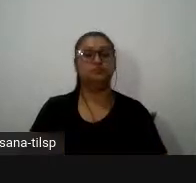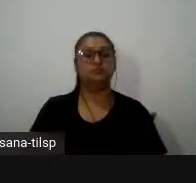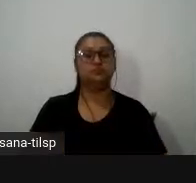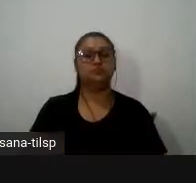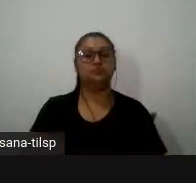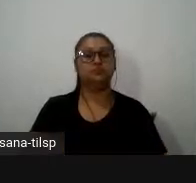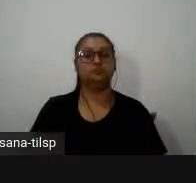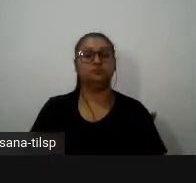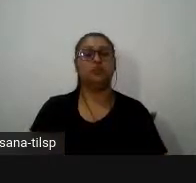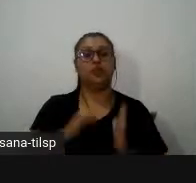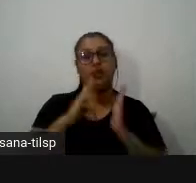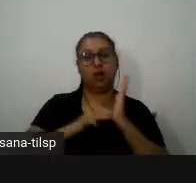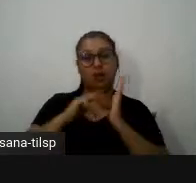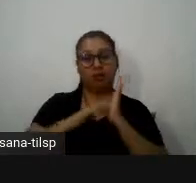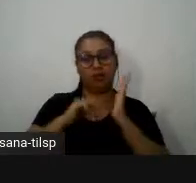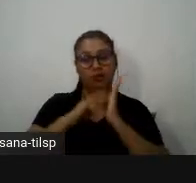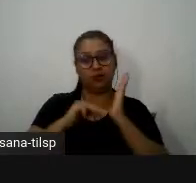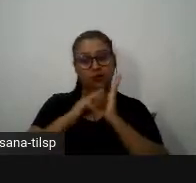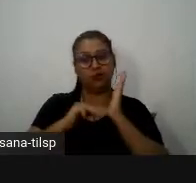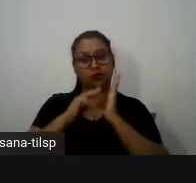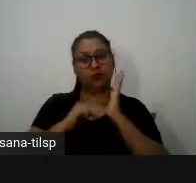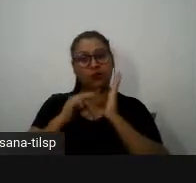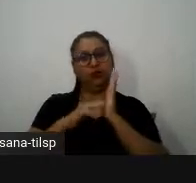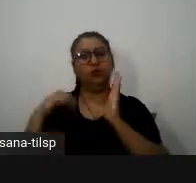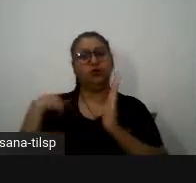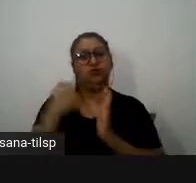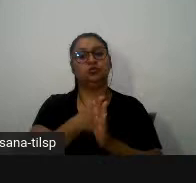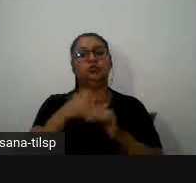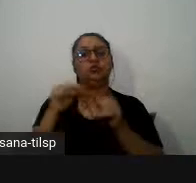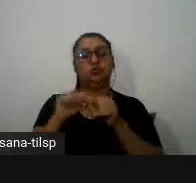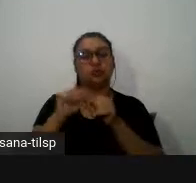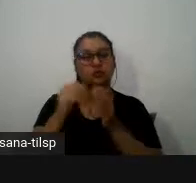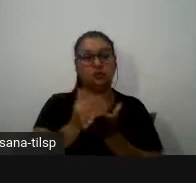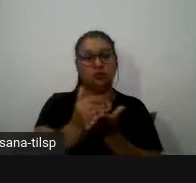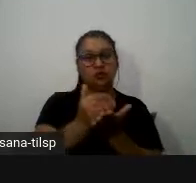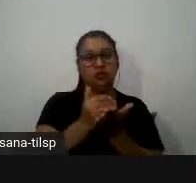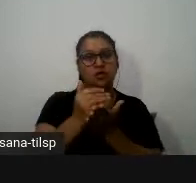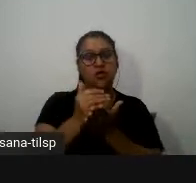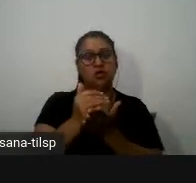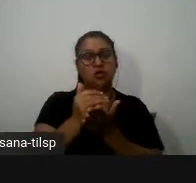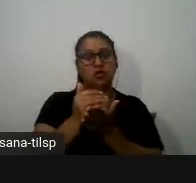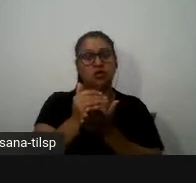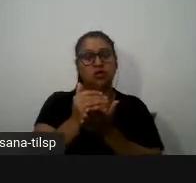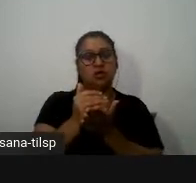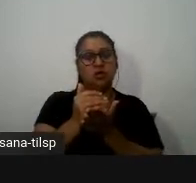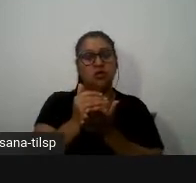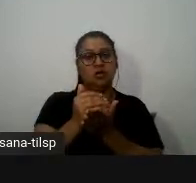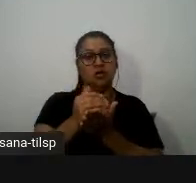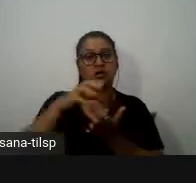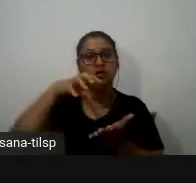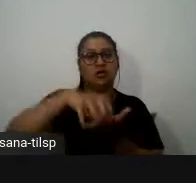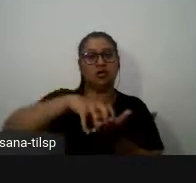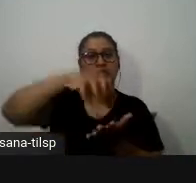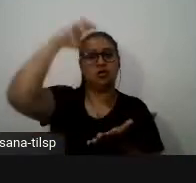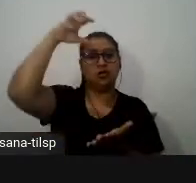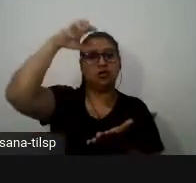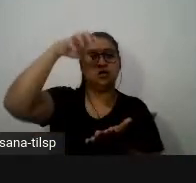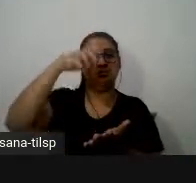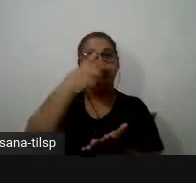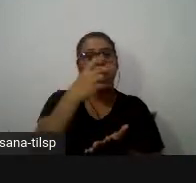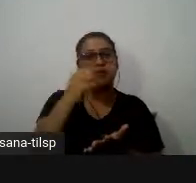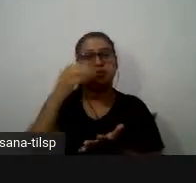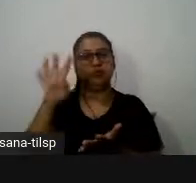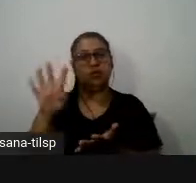metodologicamente o que é que nós fizemos ou seja a partir do nosso corpus de 203, 204 textos que